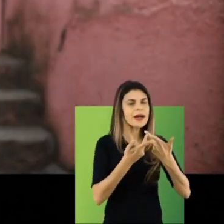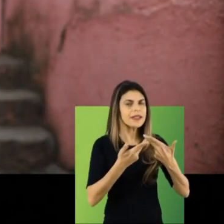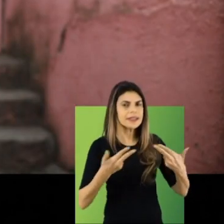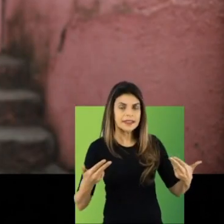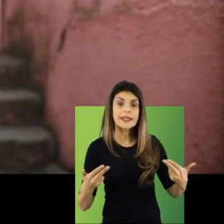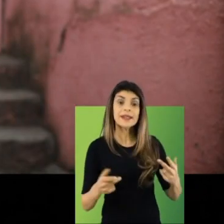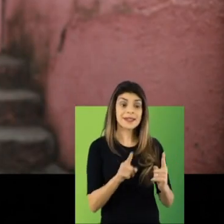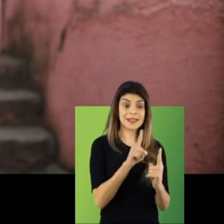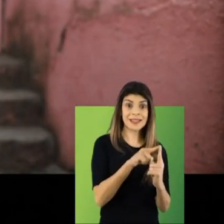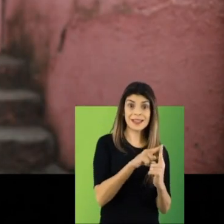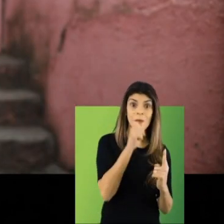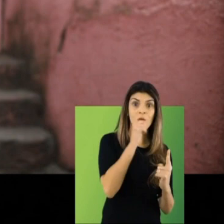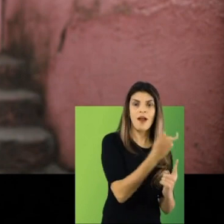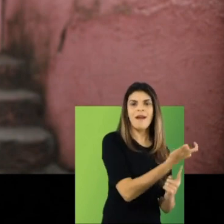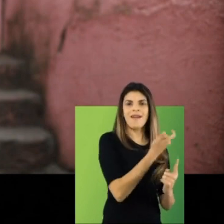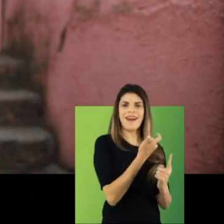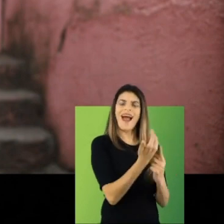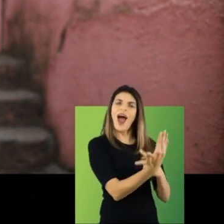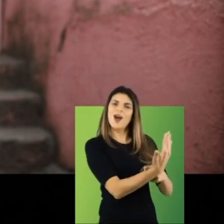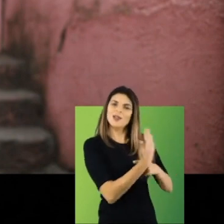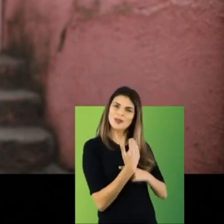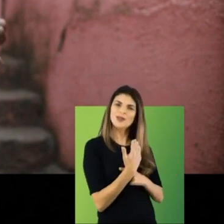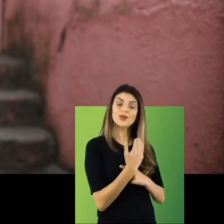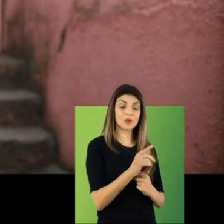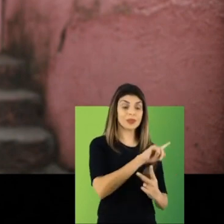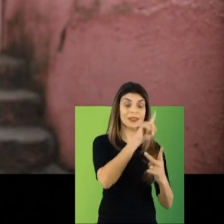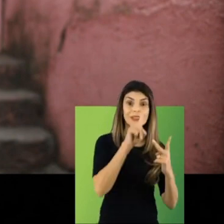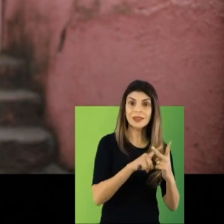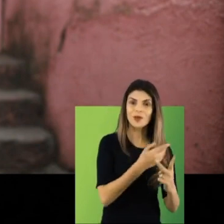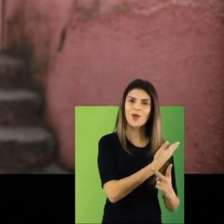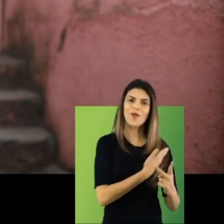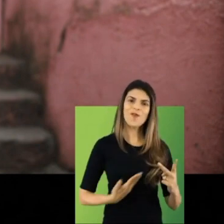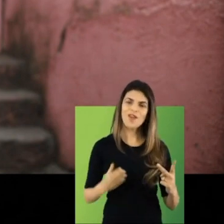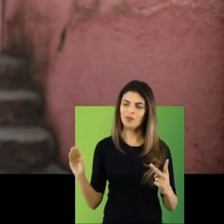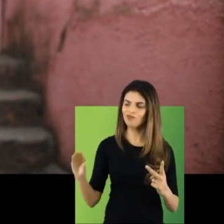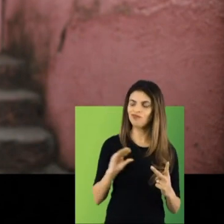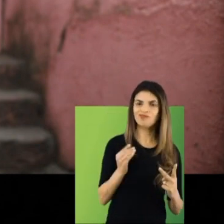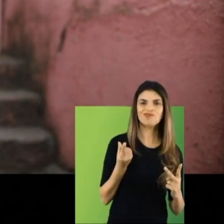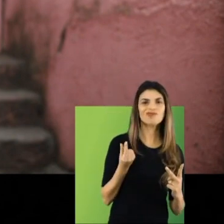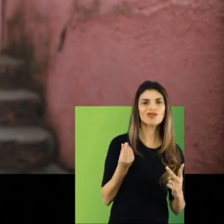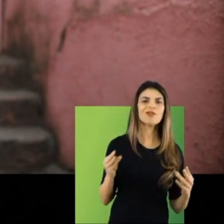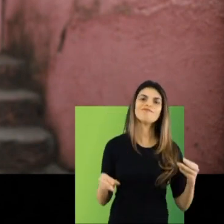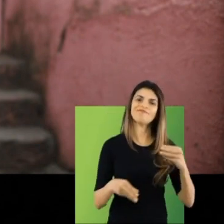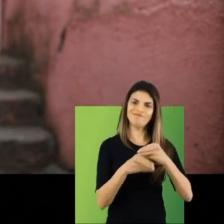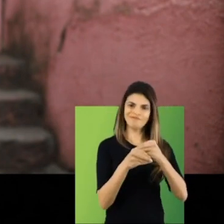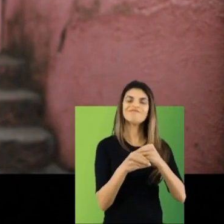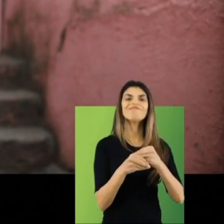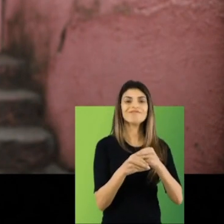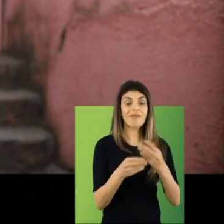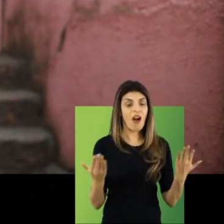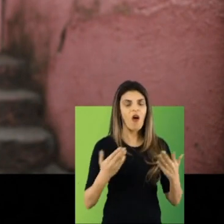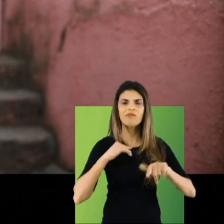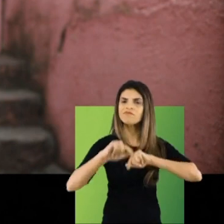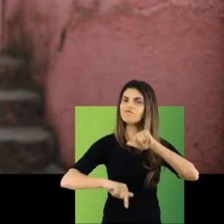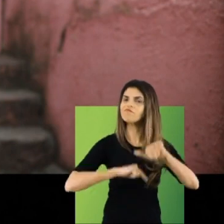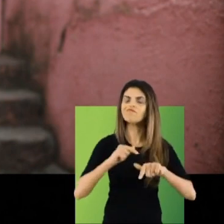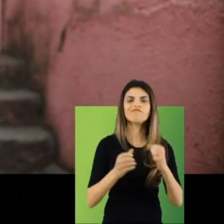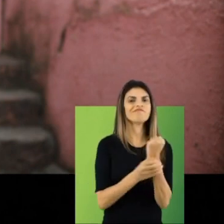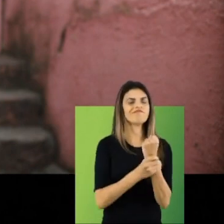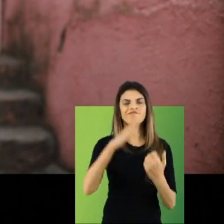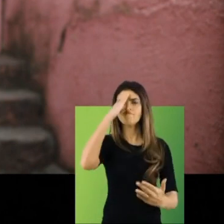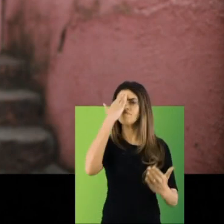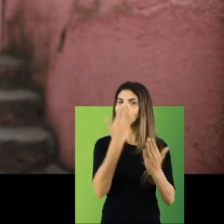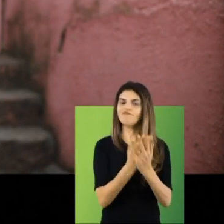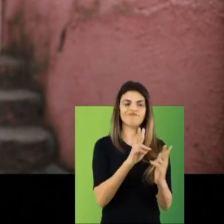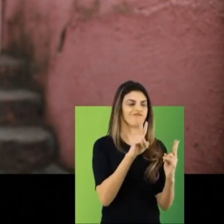A primeira mão que me deu foi ela e a segunda mão foi o governo do Estado. E agora eu estou segura com duas